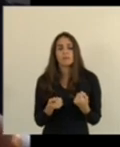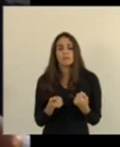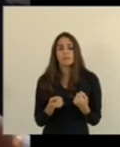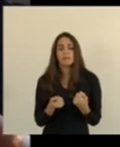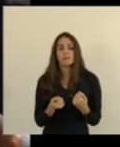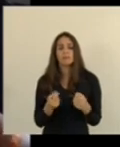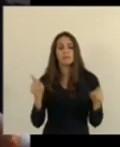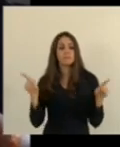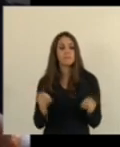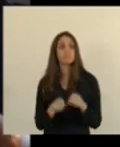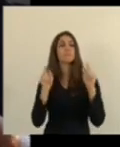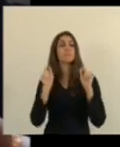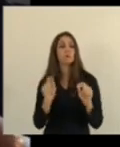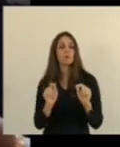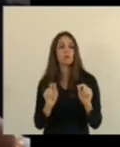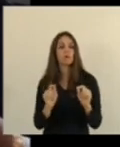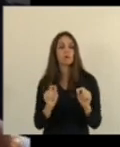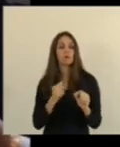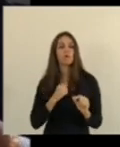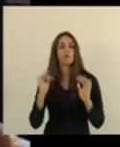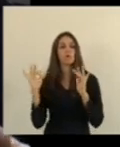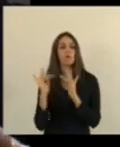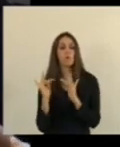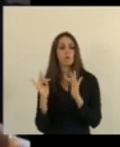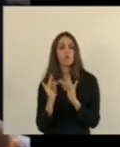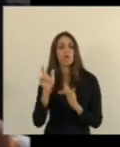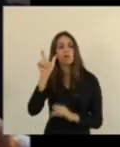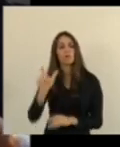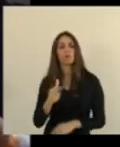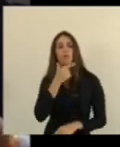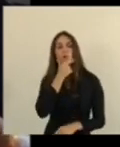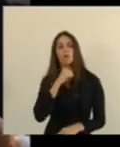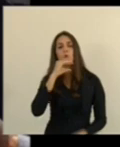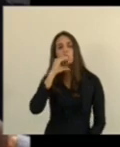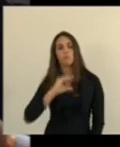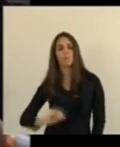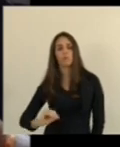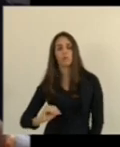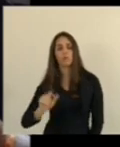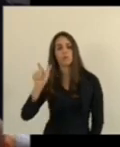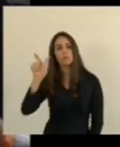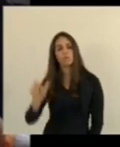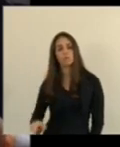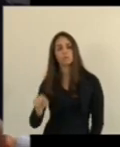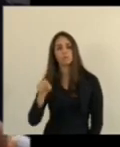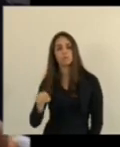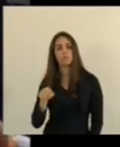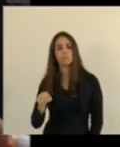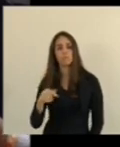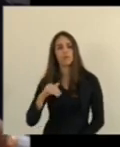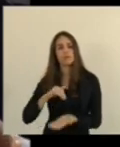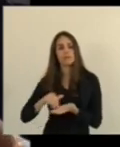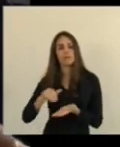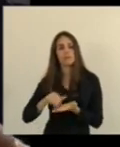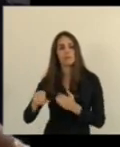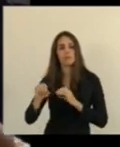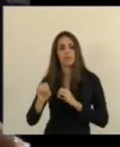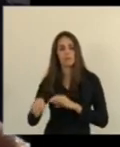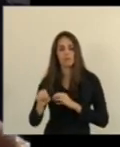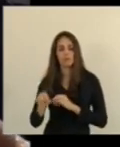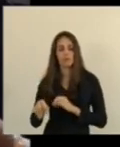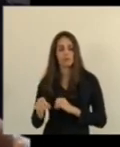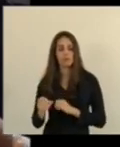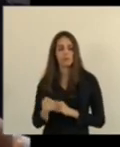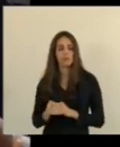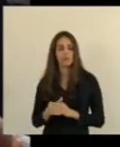elas foi ter convivido com Paulo Freire quando ele foi secretário de educação